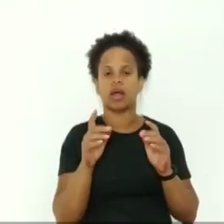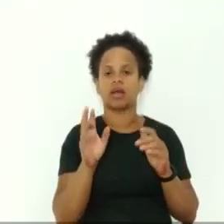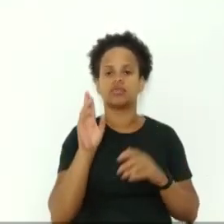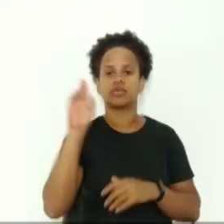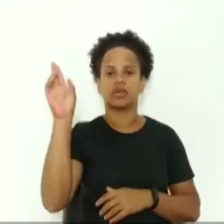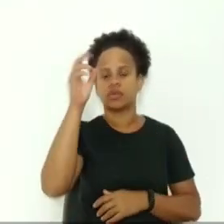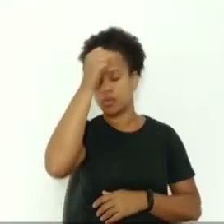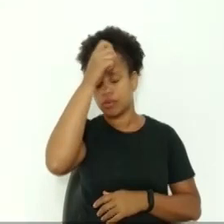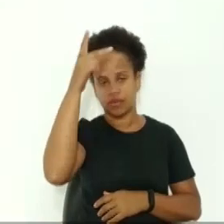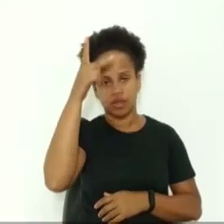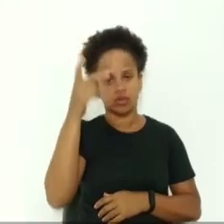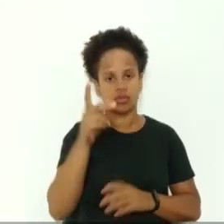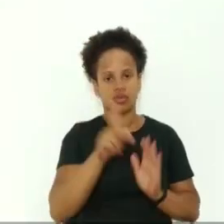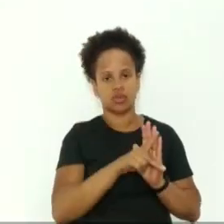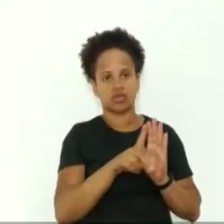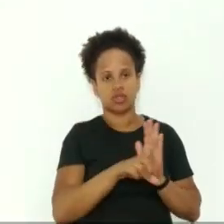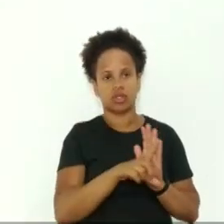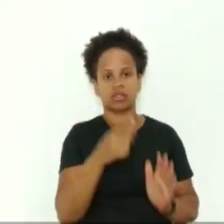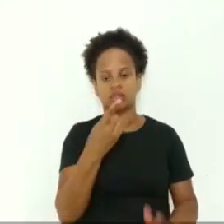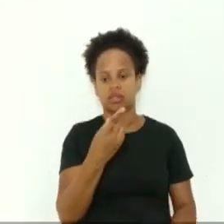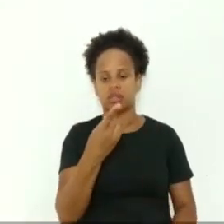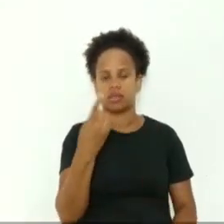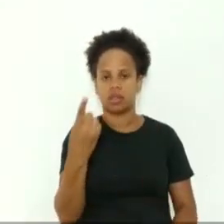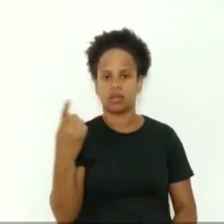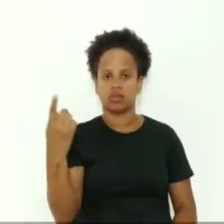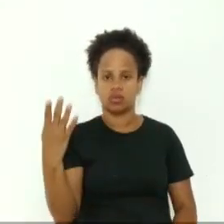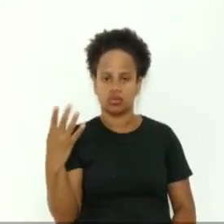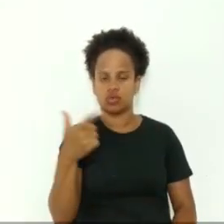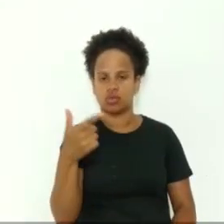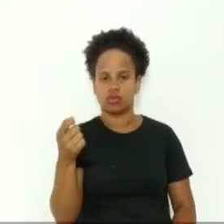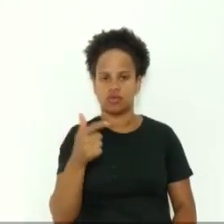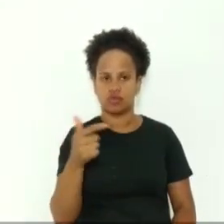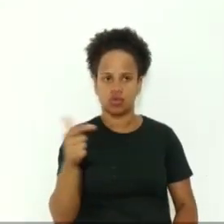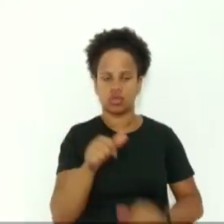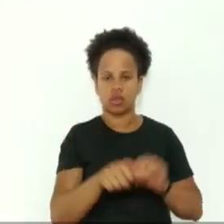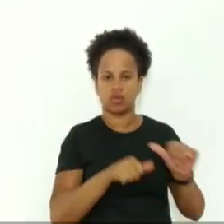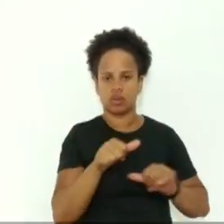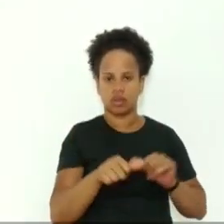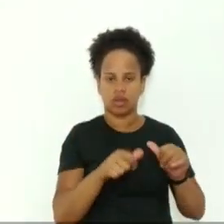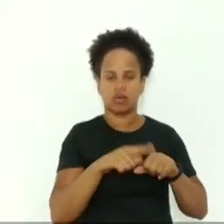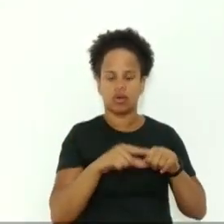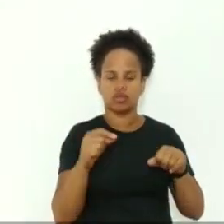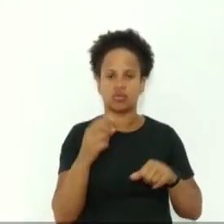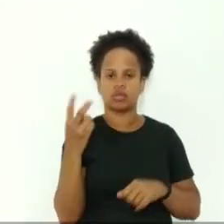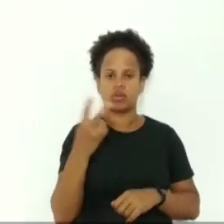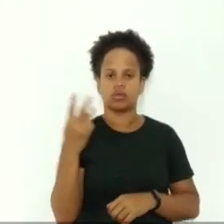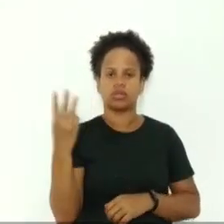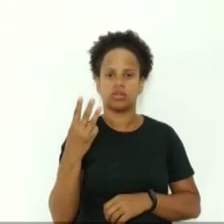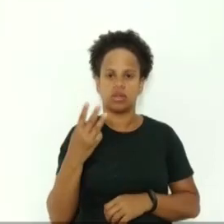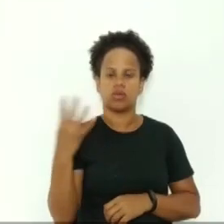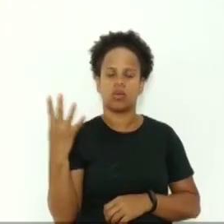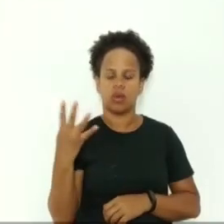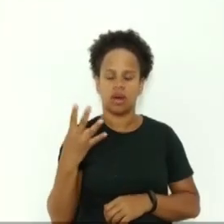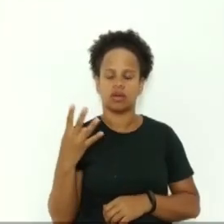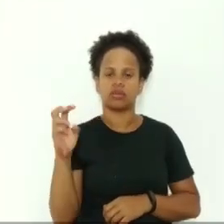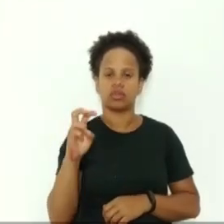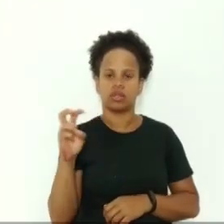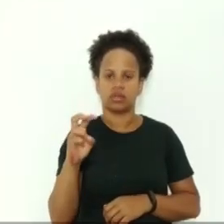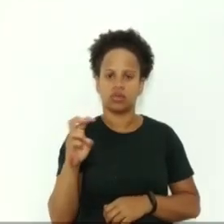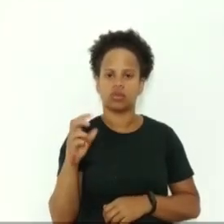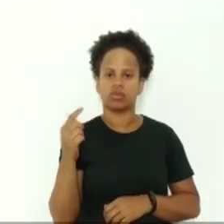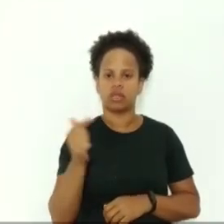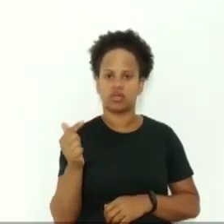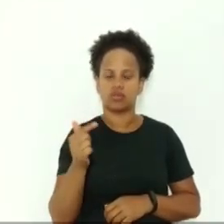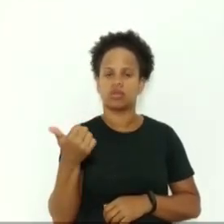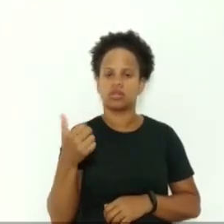114, de 2022, que altera os artigos segundo, terceiro, quarto, quinto, sexto, sétimo e décimo terceiro da lei municipal,